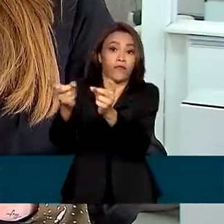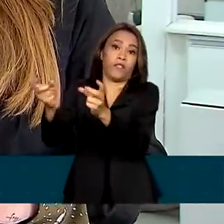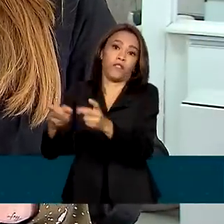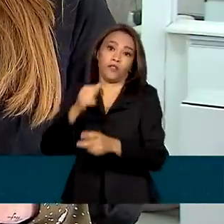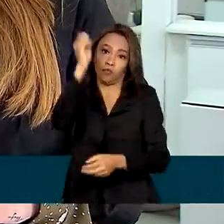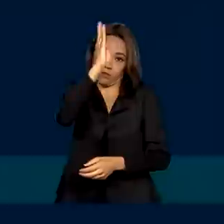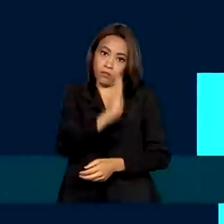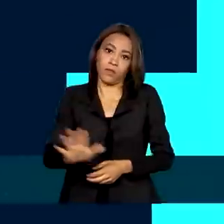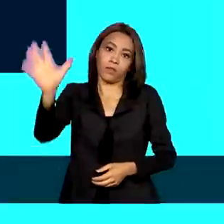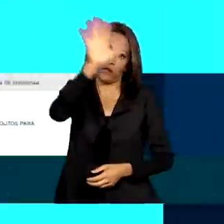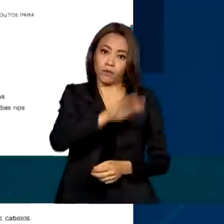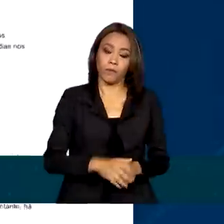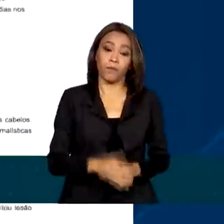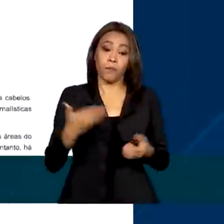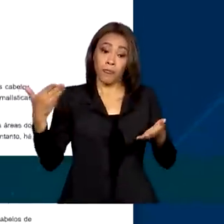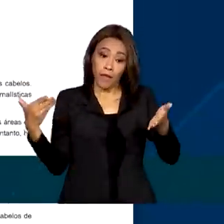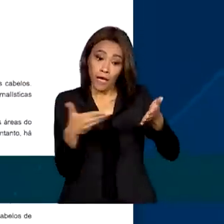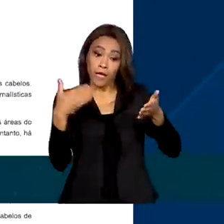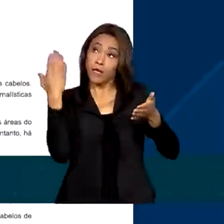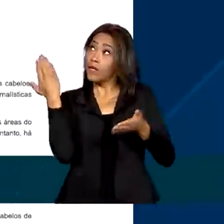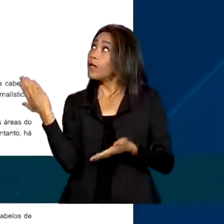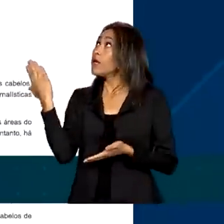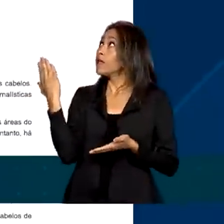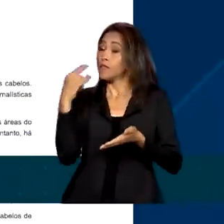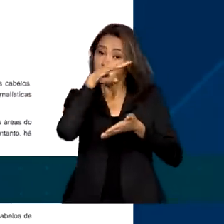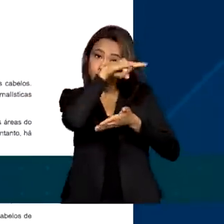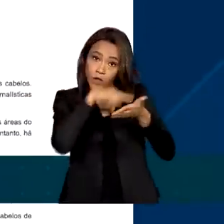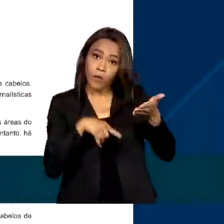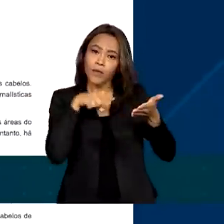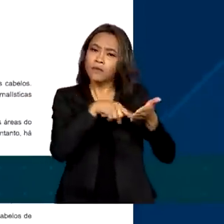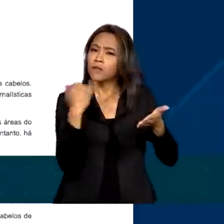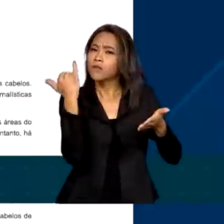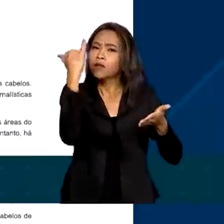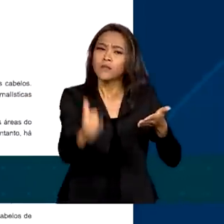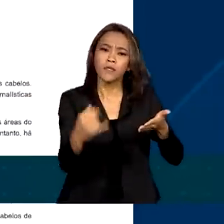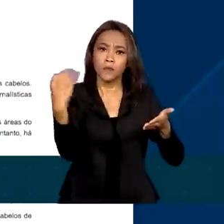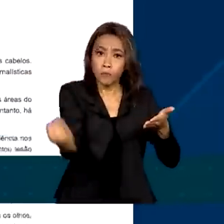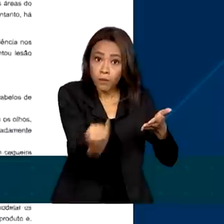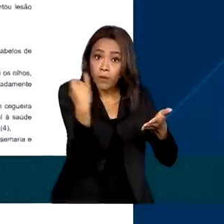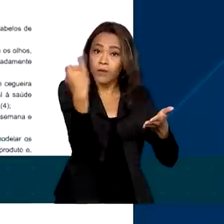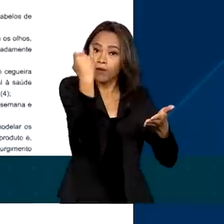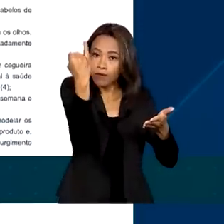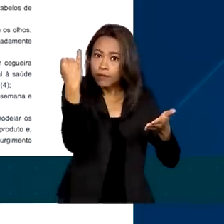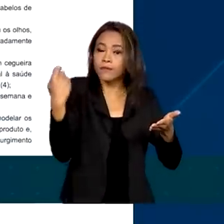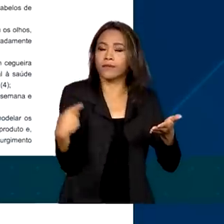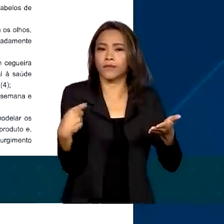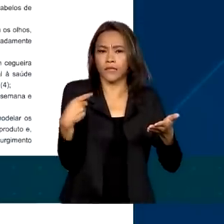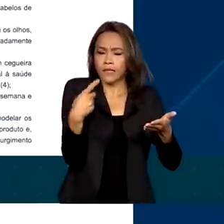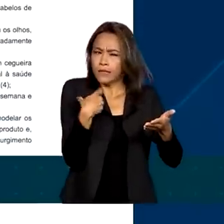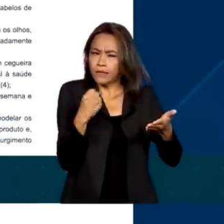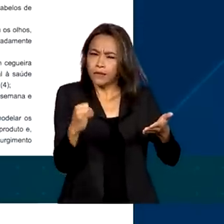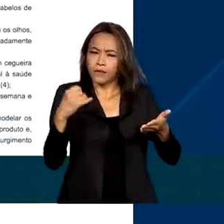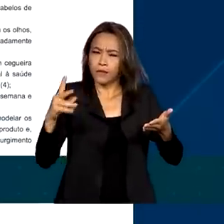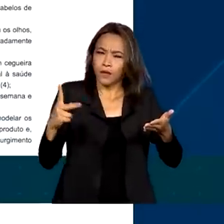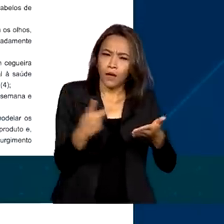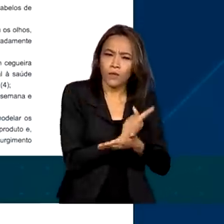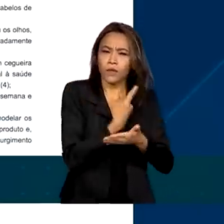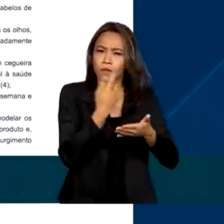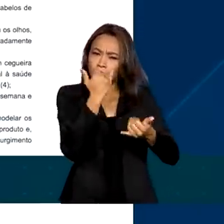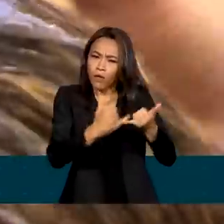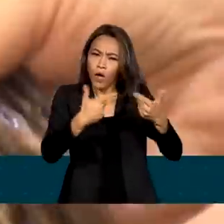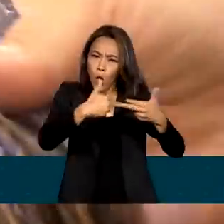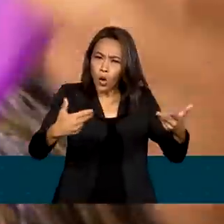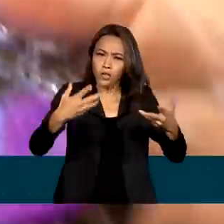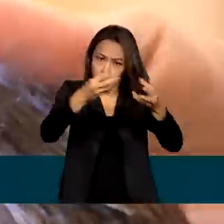no país. O documento também afirma que é de fundamental importância que a ocorrência de qualquer efeito indesejável à